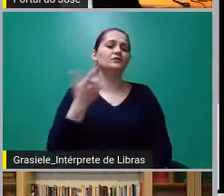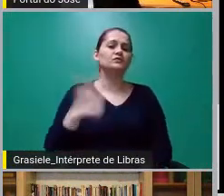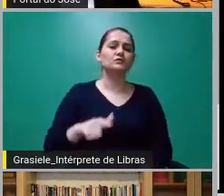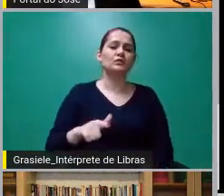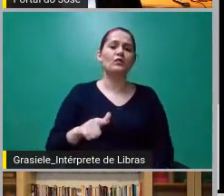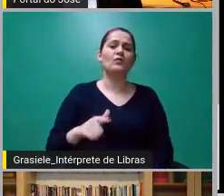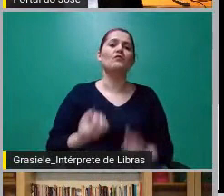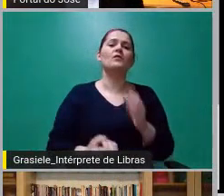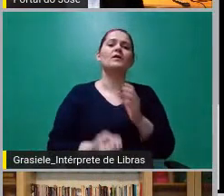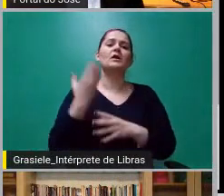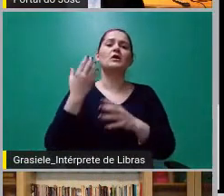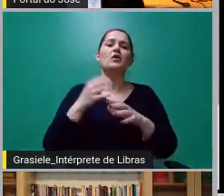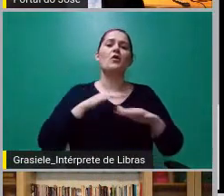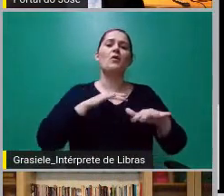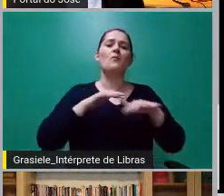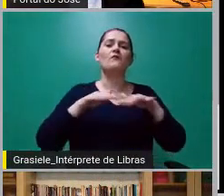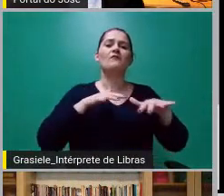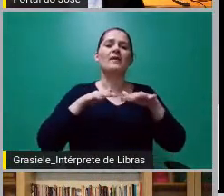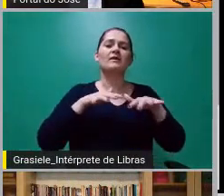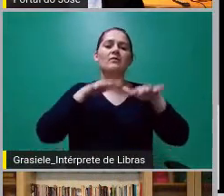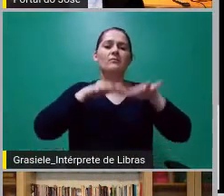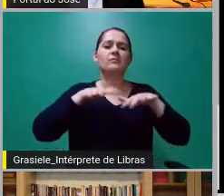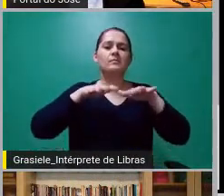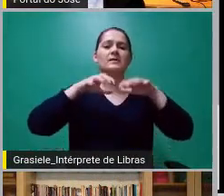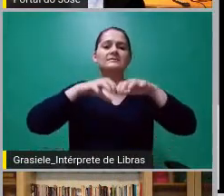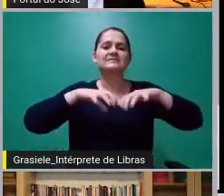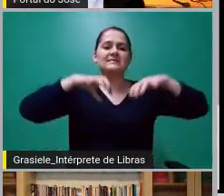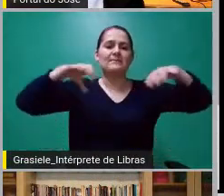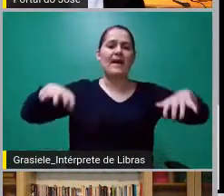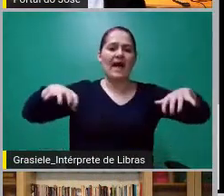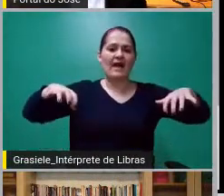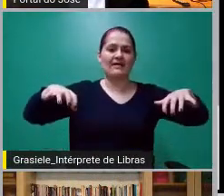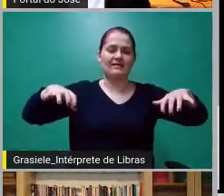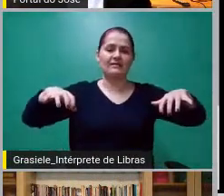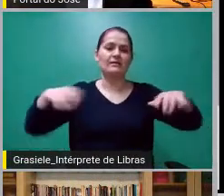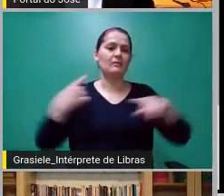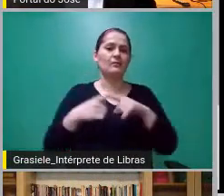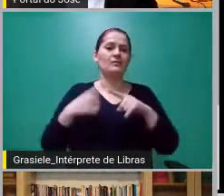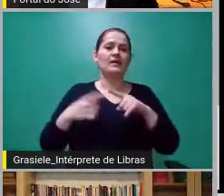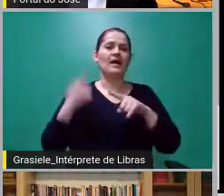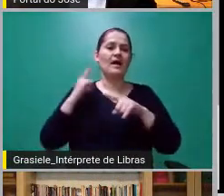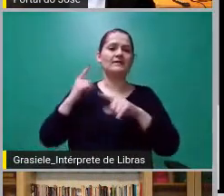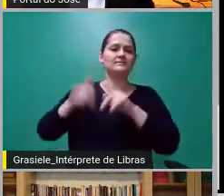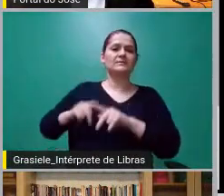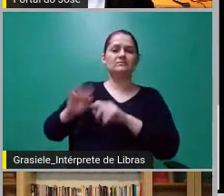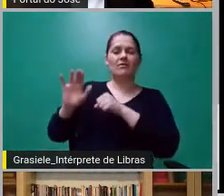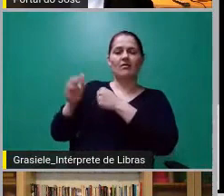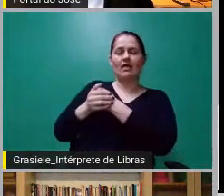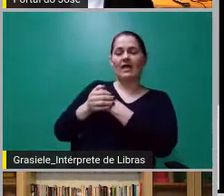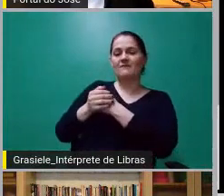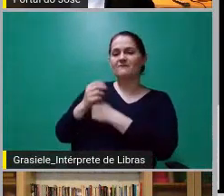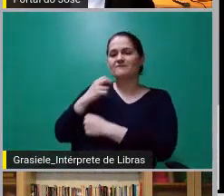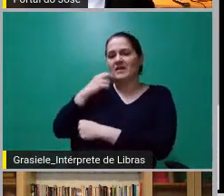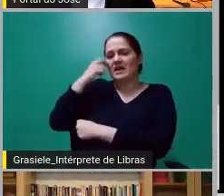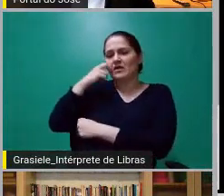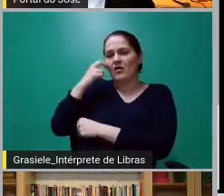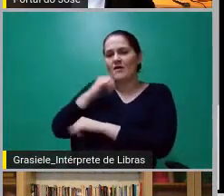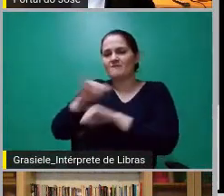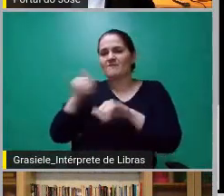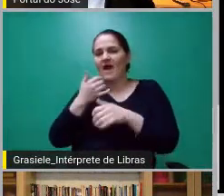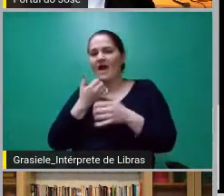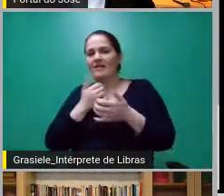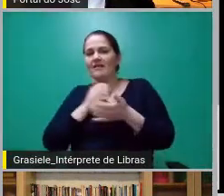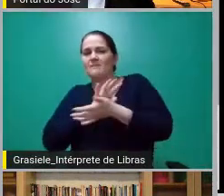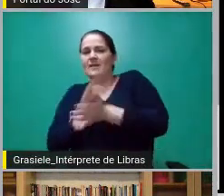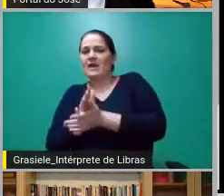segregacionistas, pessoas que perderam a vergonha de ficar aí na espiral do silêncio das virtudes e de repente saíram à rua